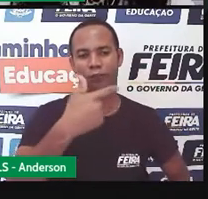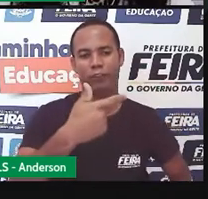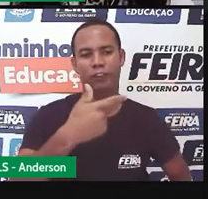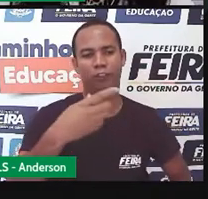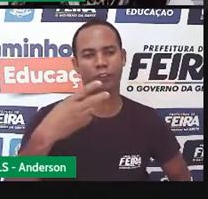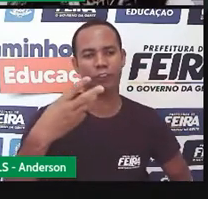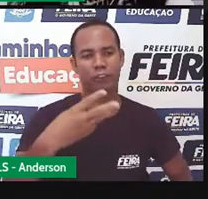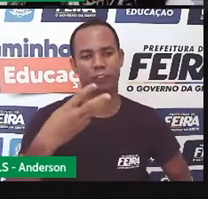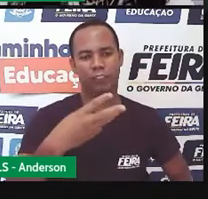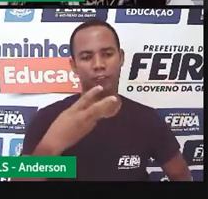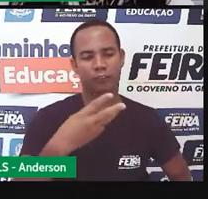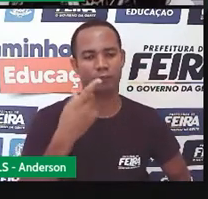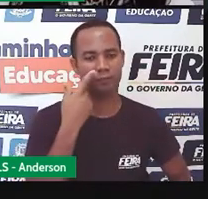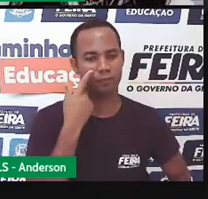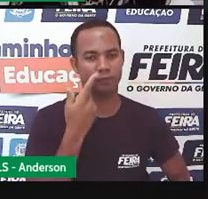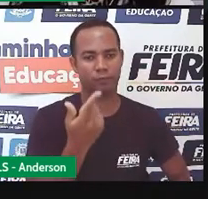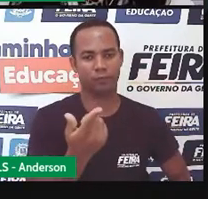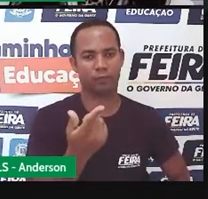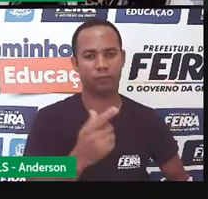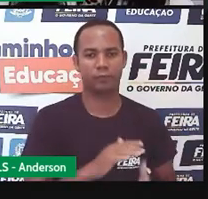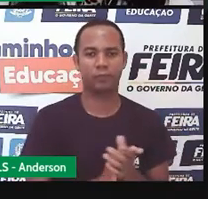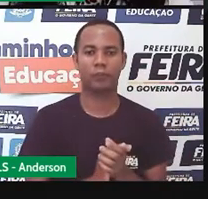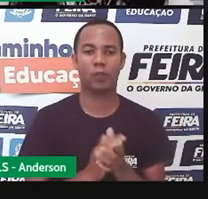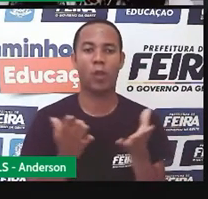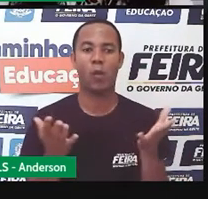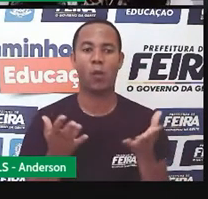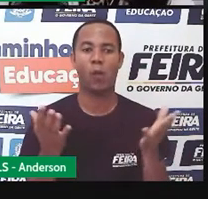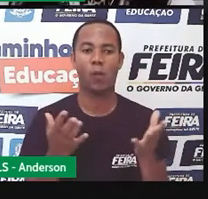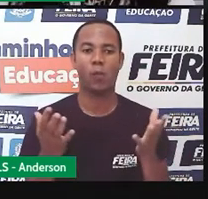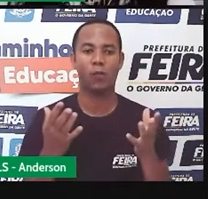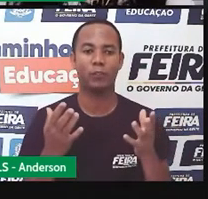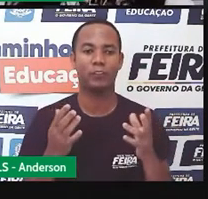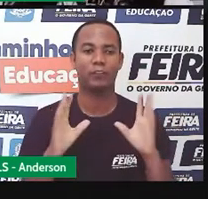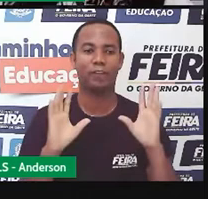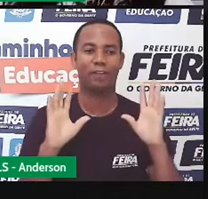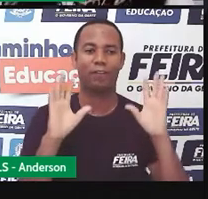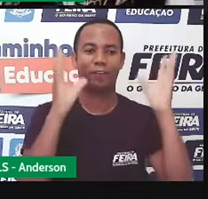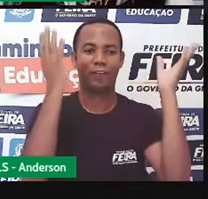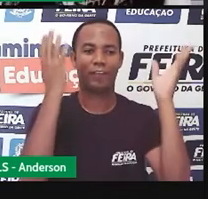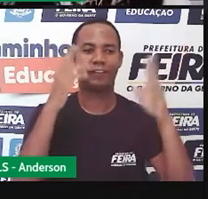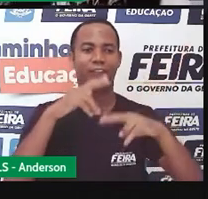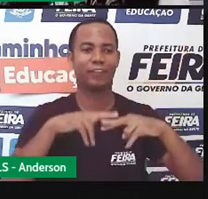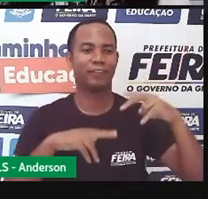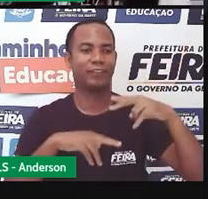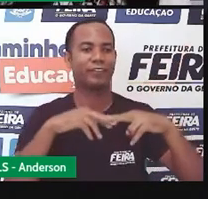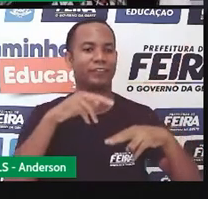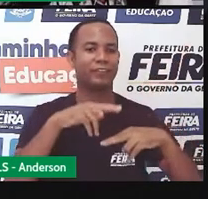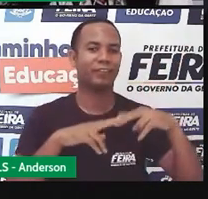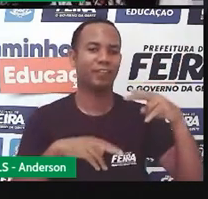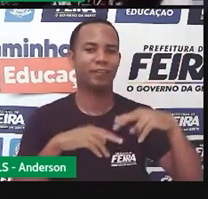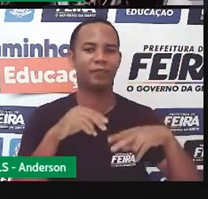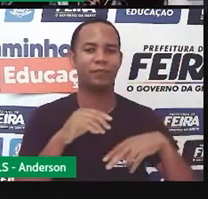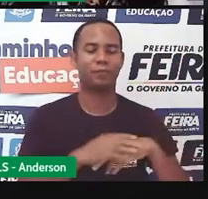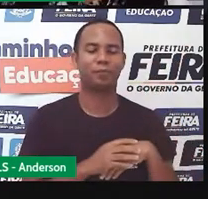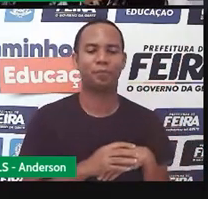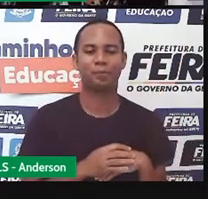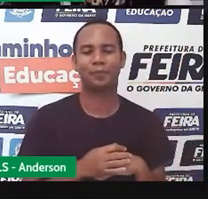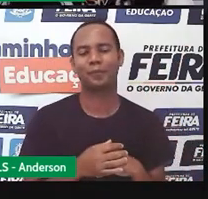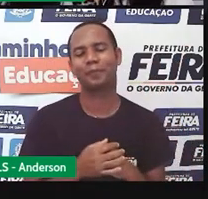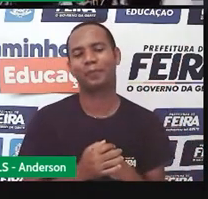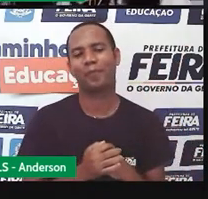a data de hoje, em ritmo de São João. E nós vamos primeiro entender